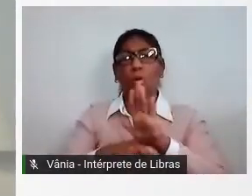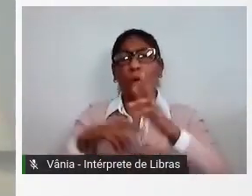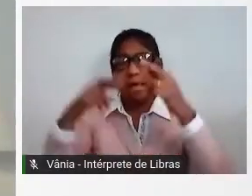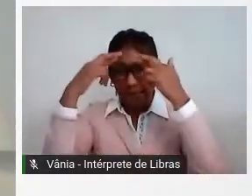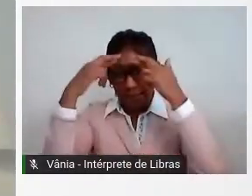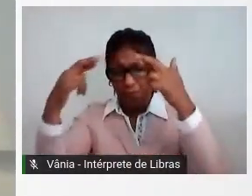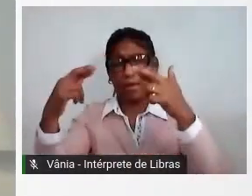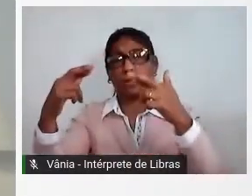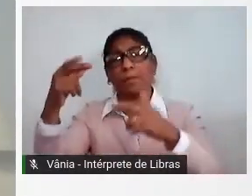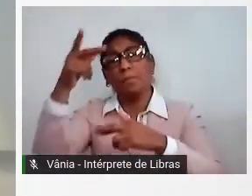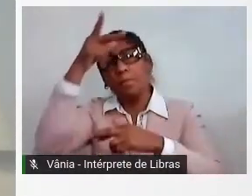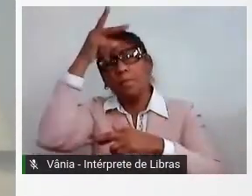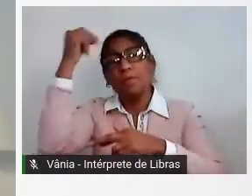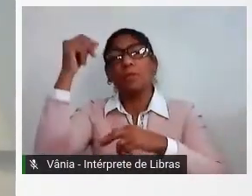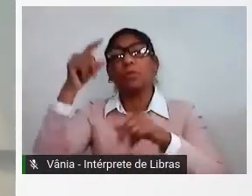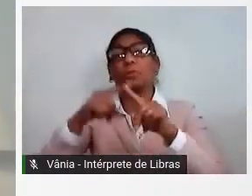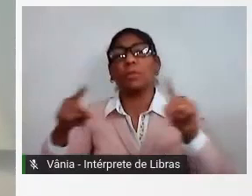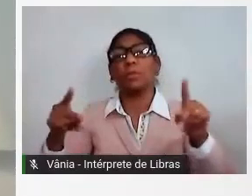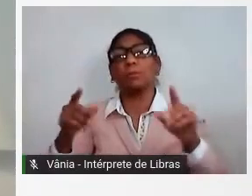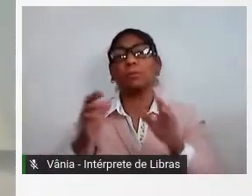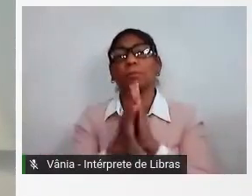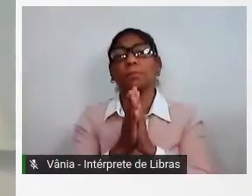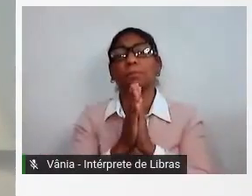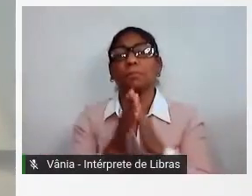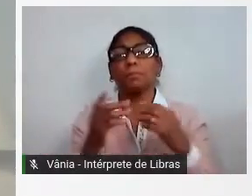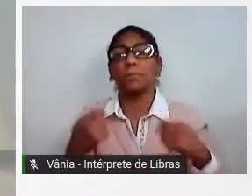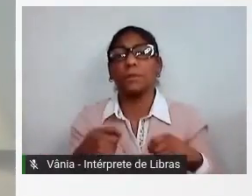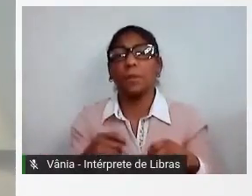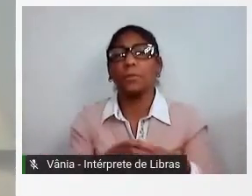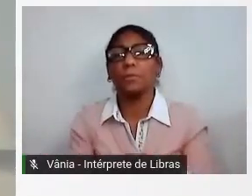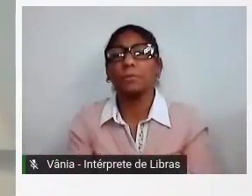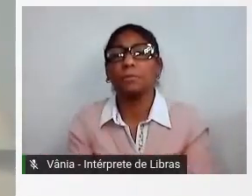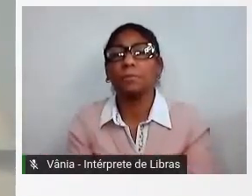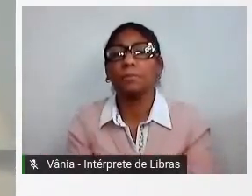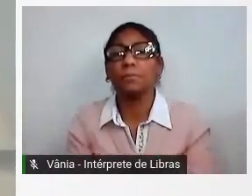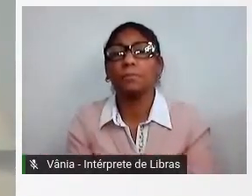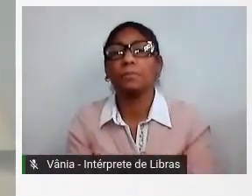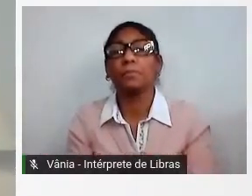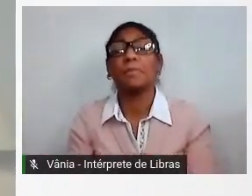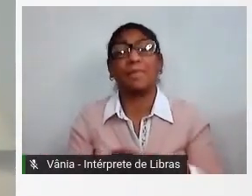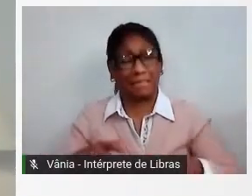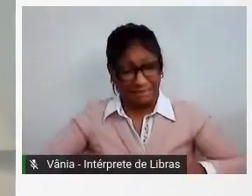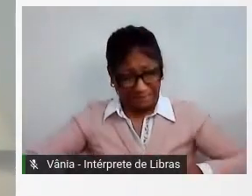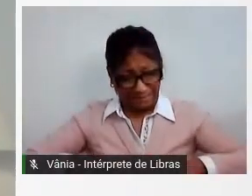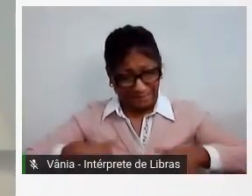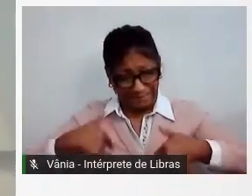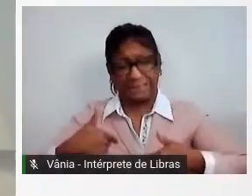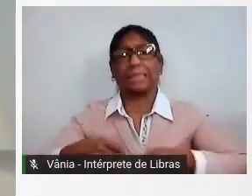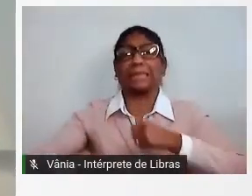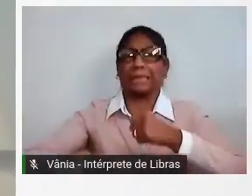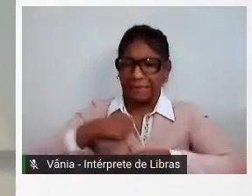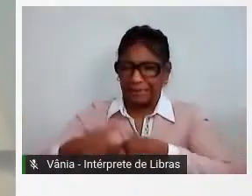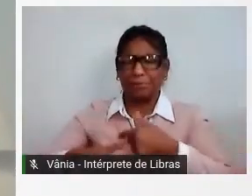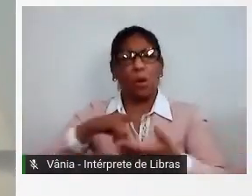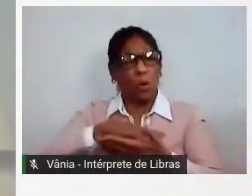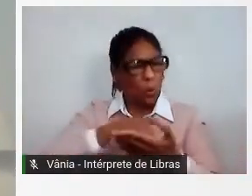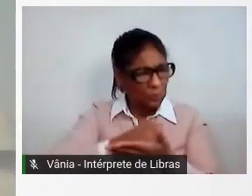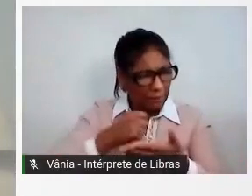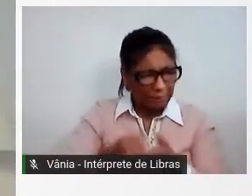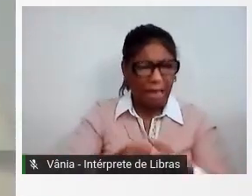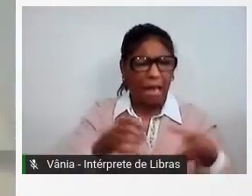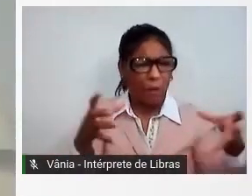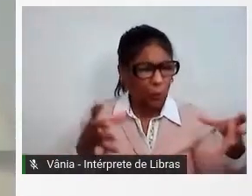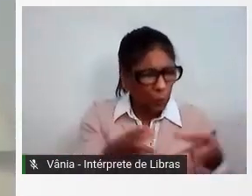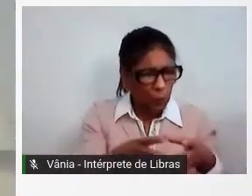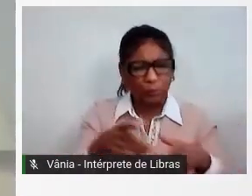a autoridade dos prefeitos. Mas conclamando cada um a sua responsabilidade. Dá trabalho. Dá trabalho ter que contratar equipes.